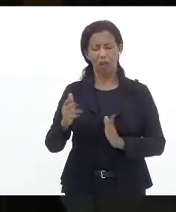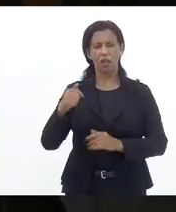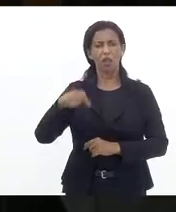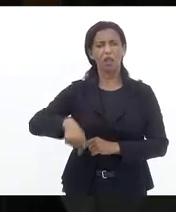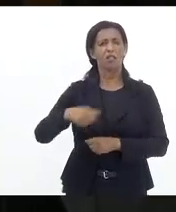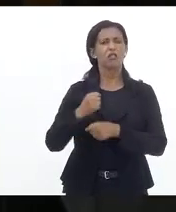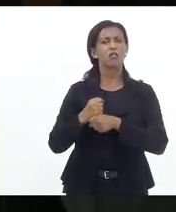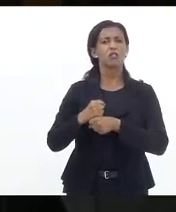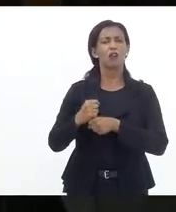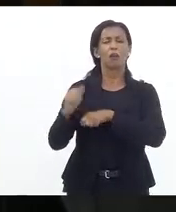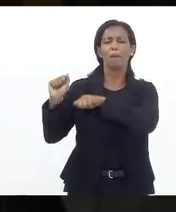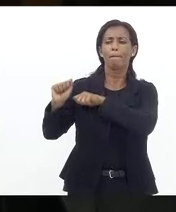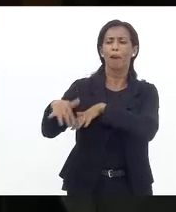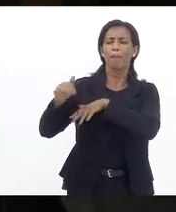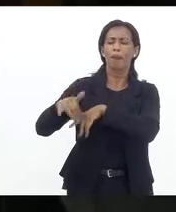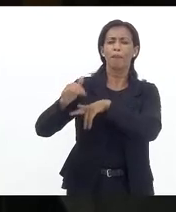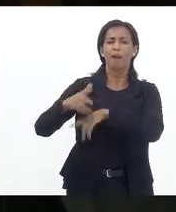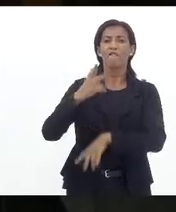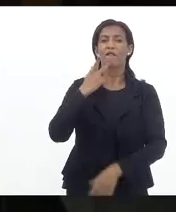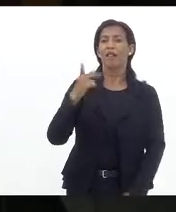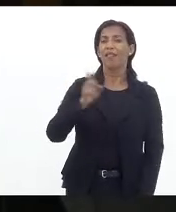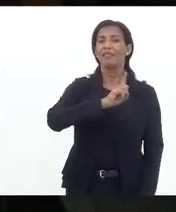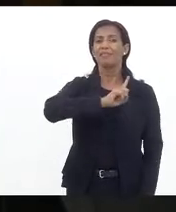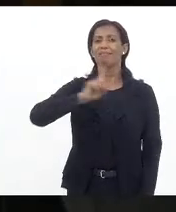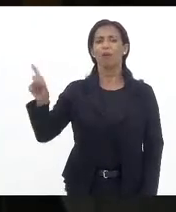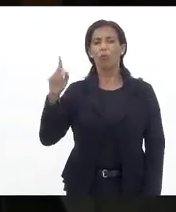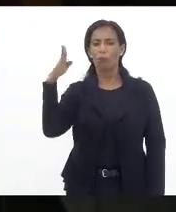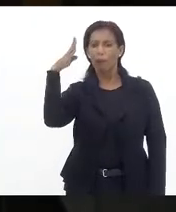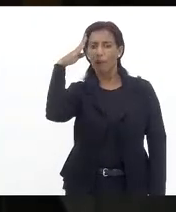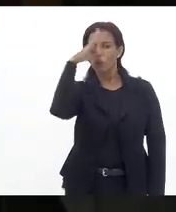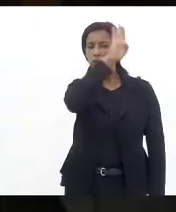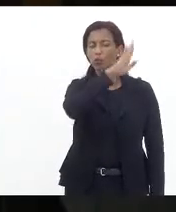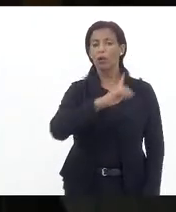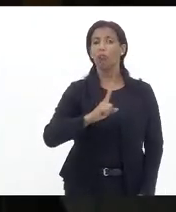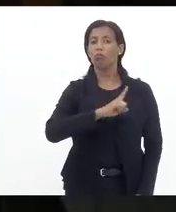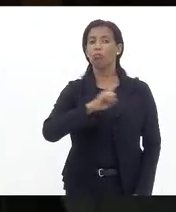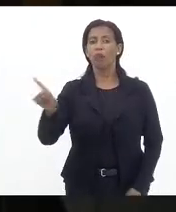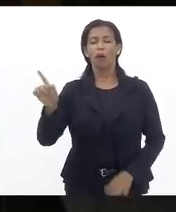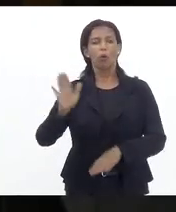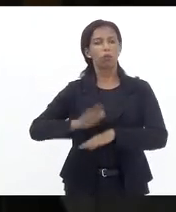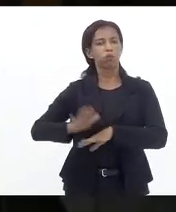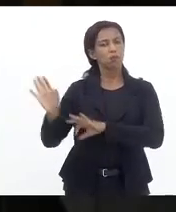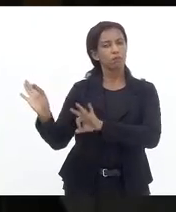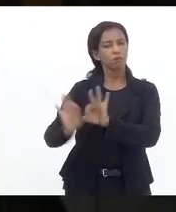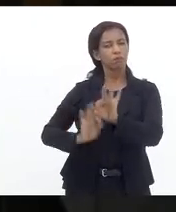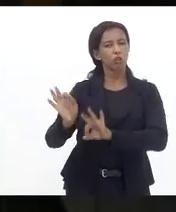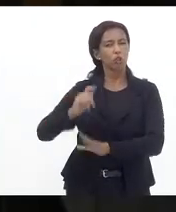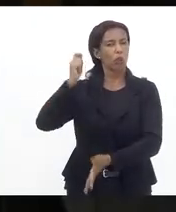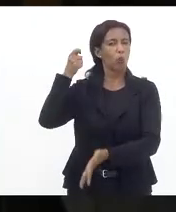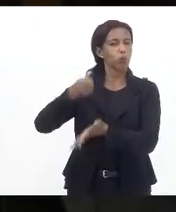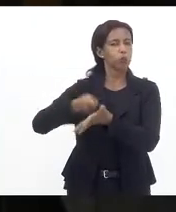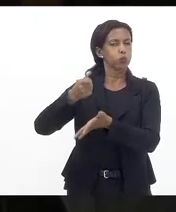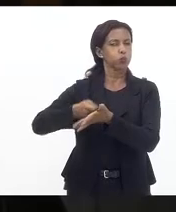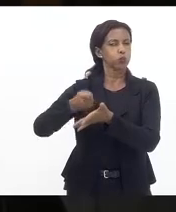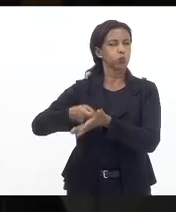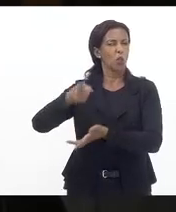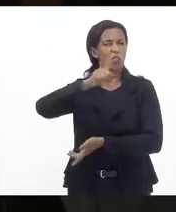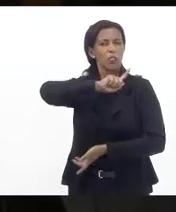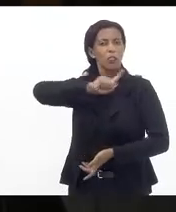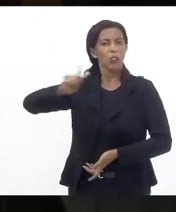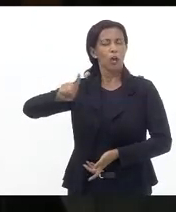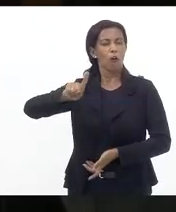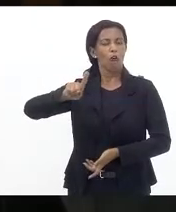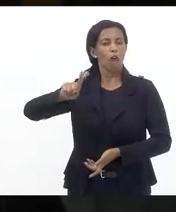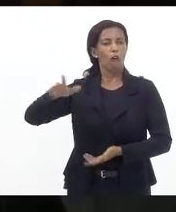para dizer não a Bolsonaro não a esse projeto autoritário não ao fascismo